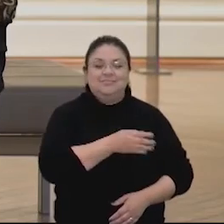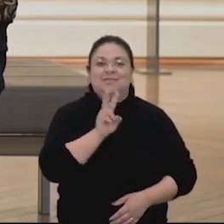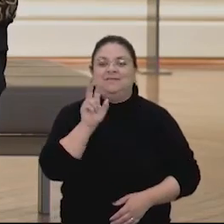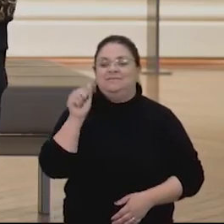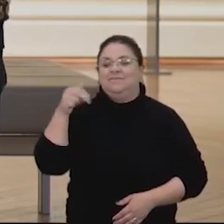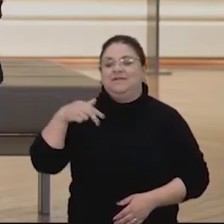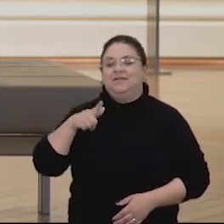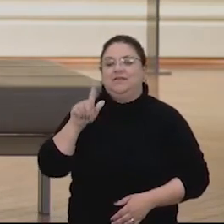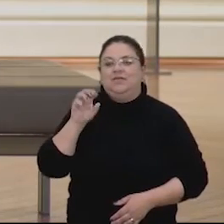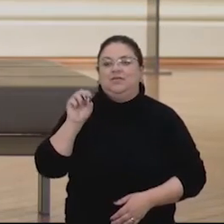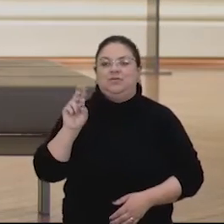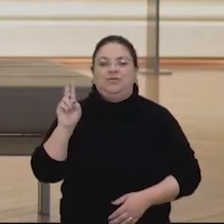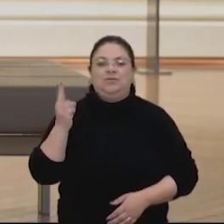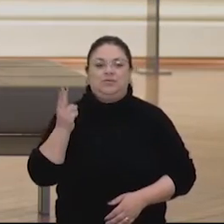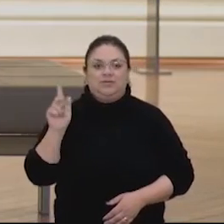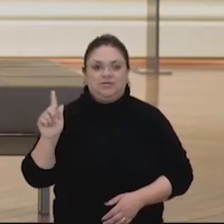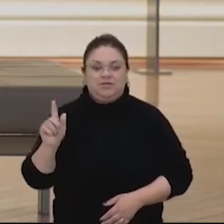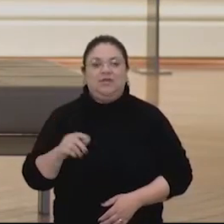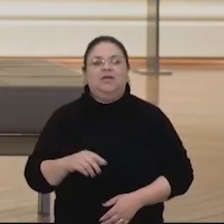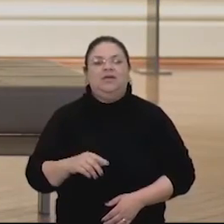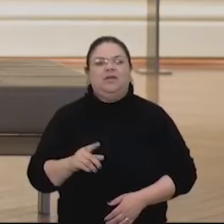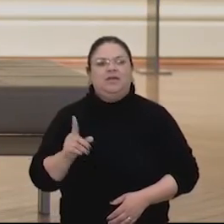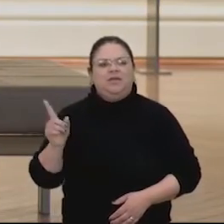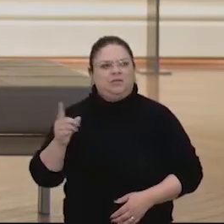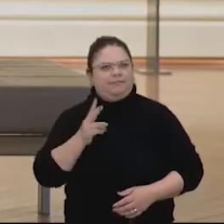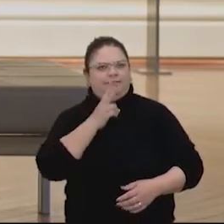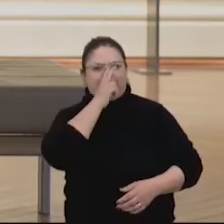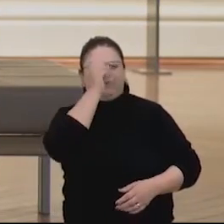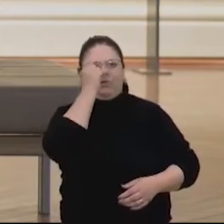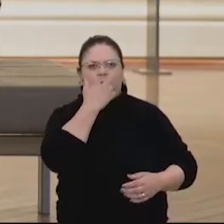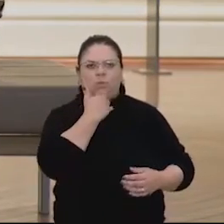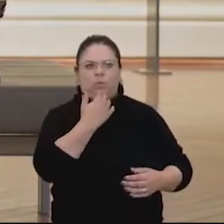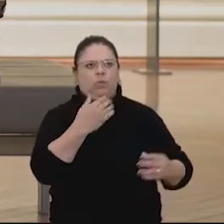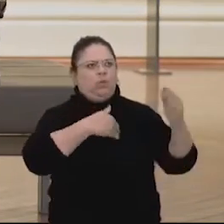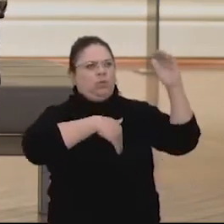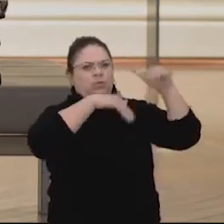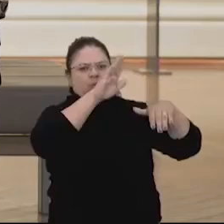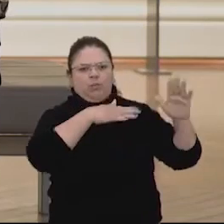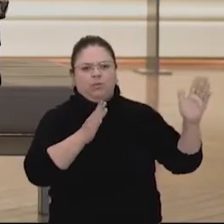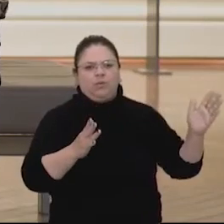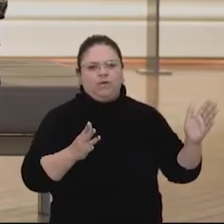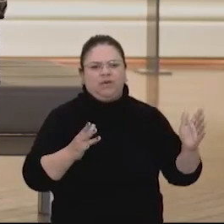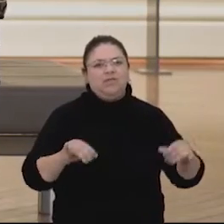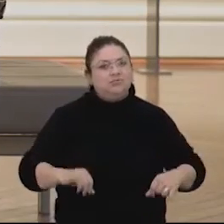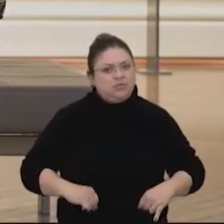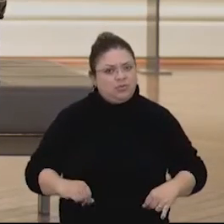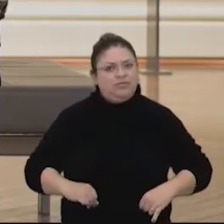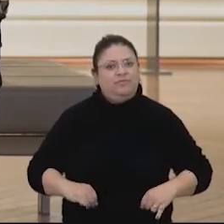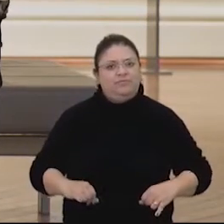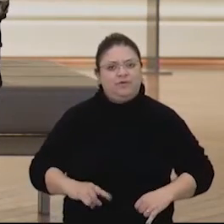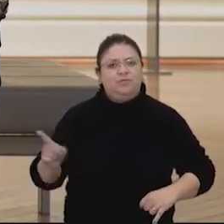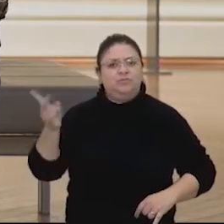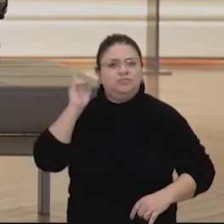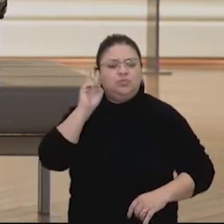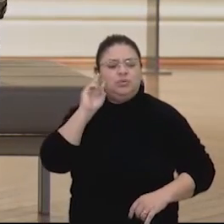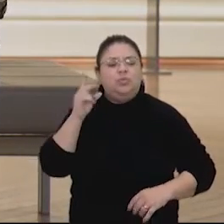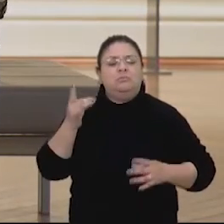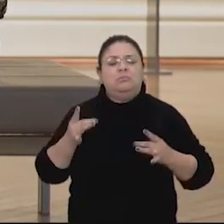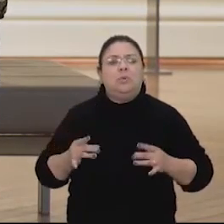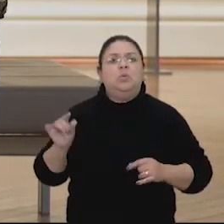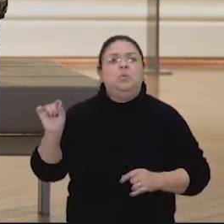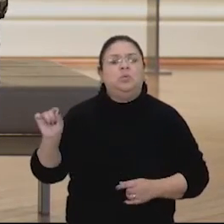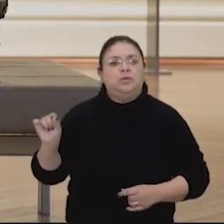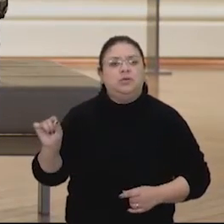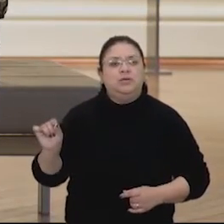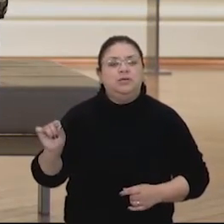Gogh, assim. Quando você olha aquelas cores fortes. Quando você vai entender a história dele, O esquizofrenia, sofreu muito, né? Você vê a